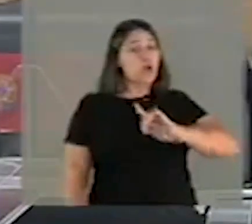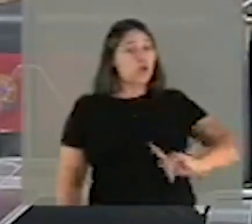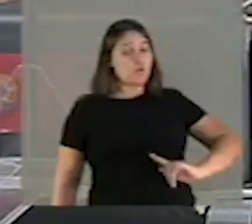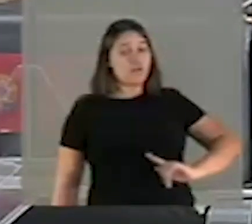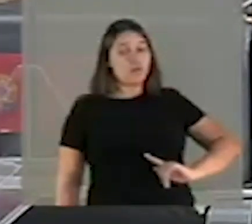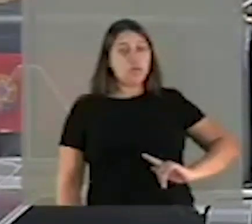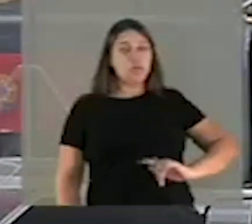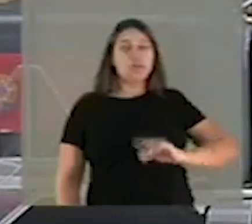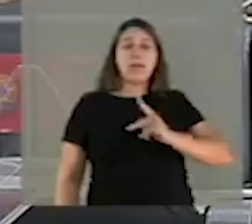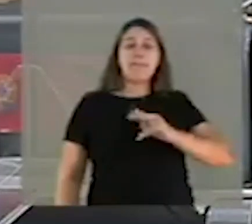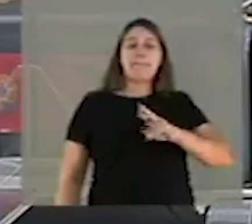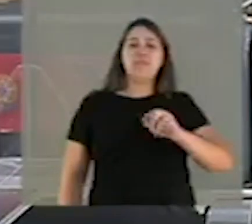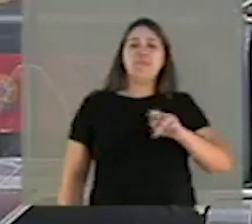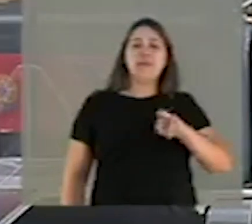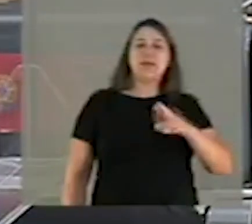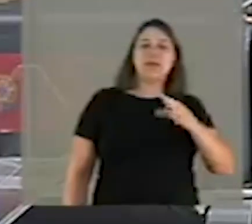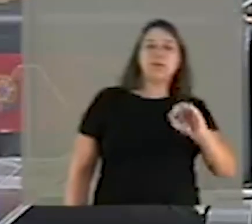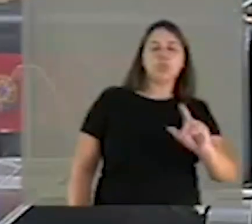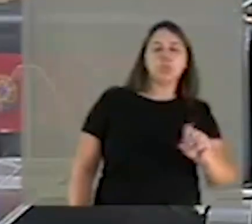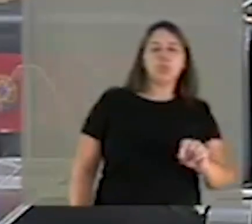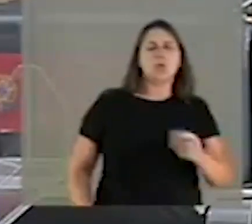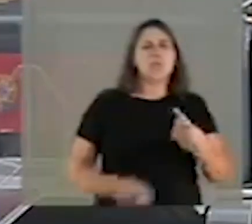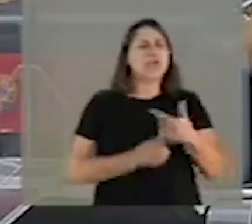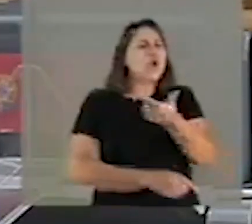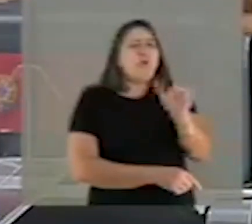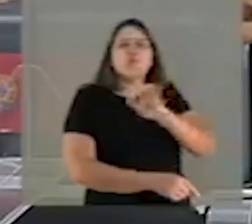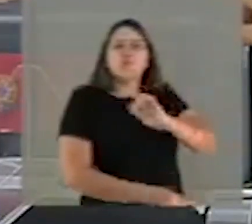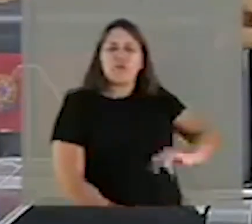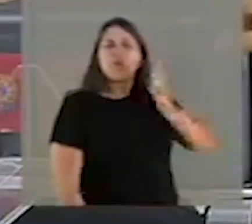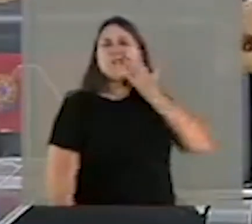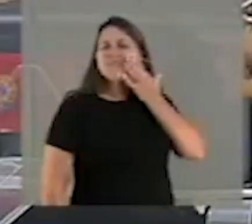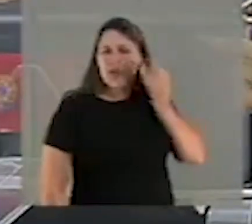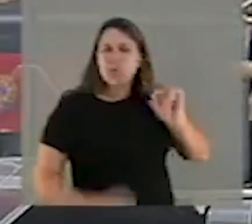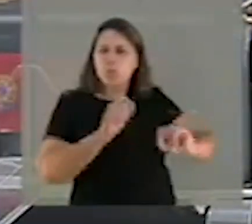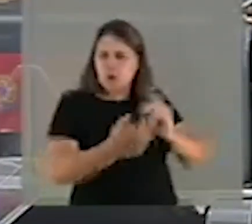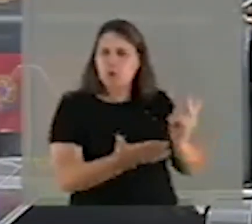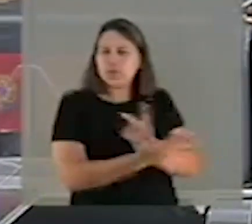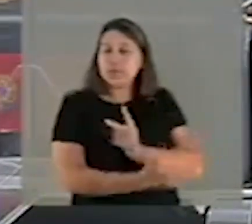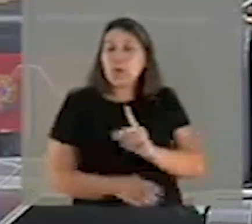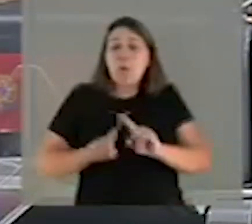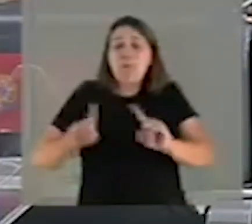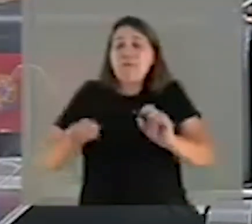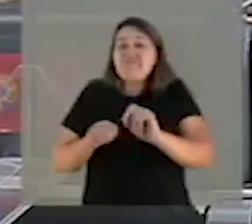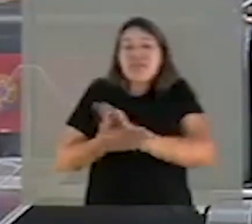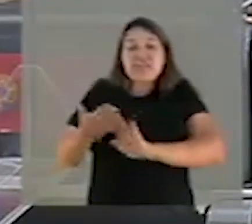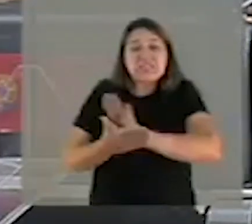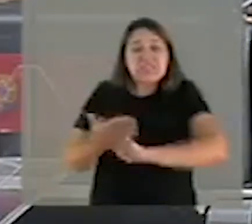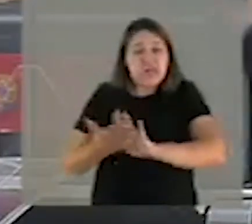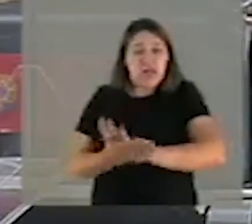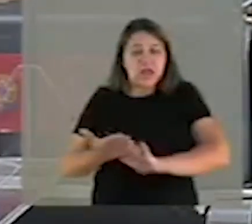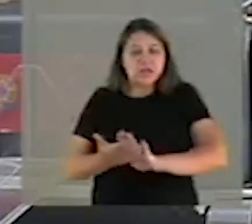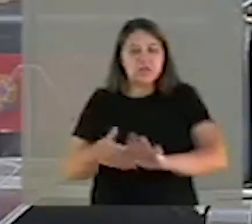prevaricando. Porque aqueles outros governadores que têm conhecimento dos fatos e não tomaram nenhuma iniciativa,